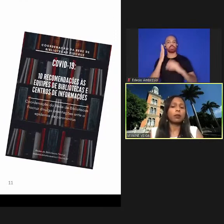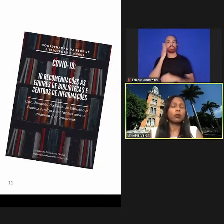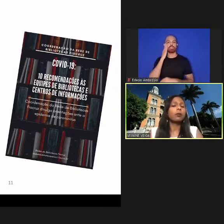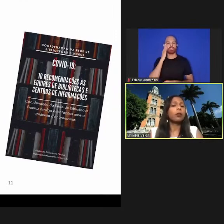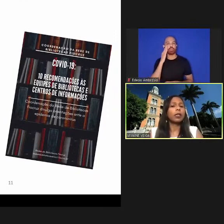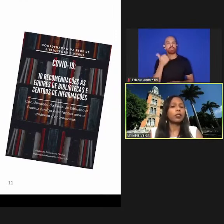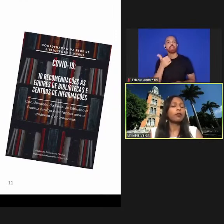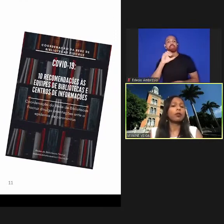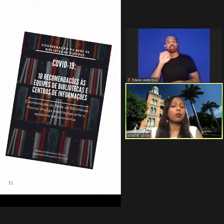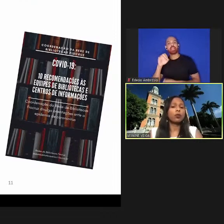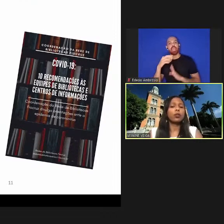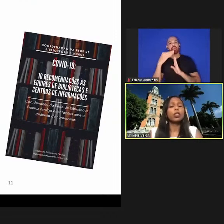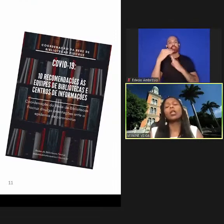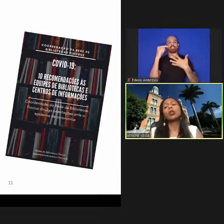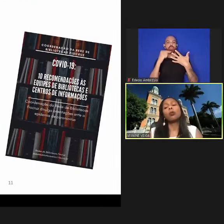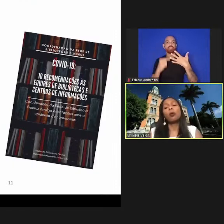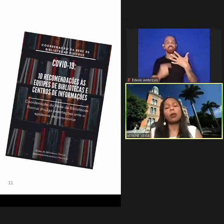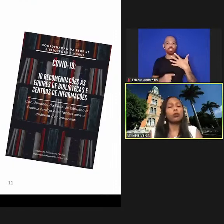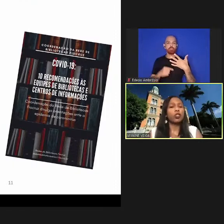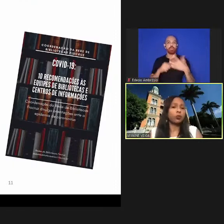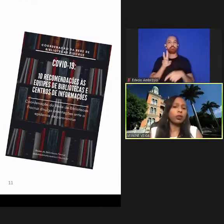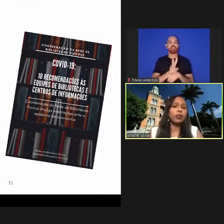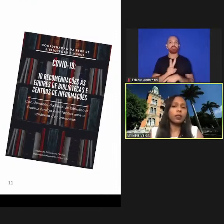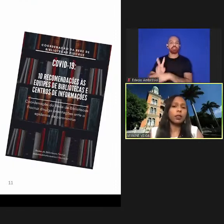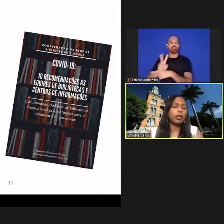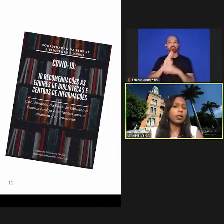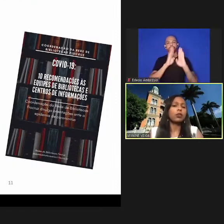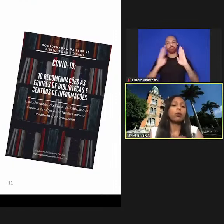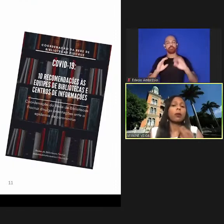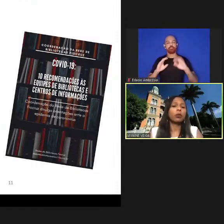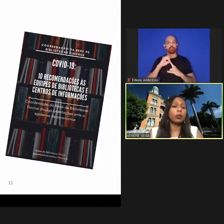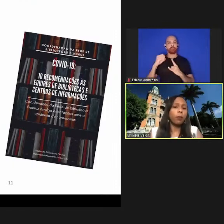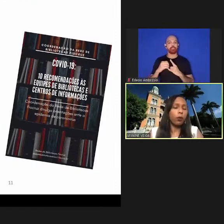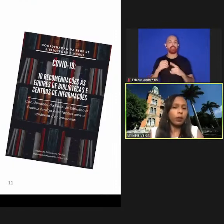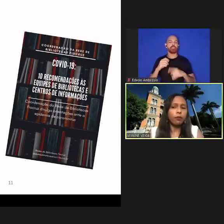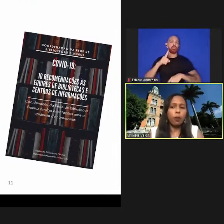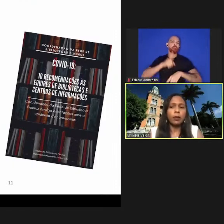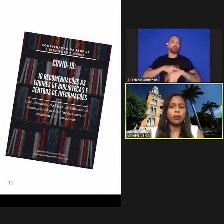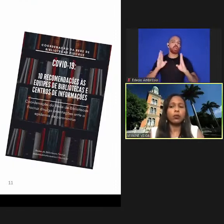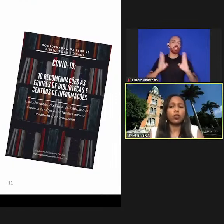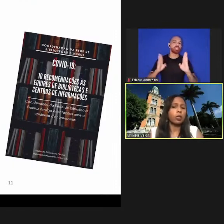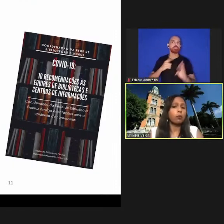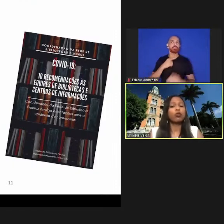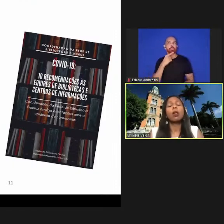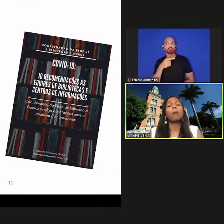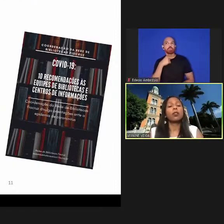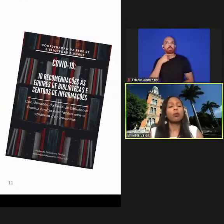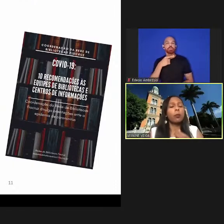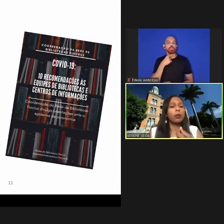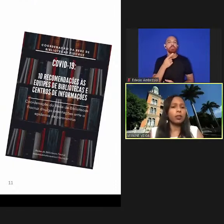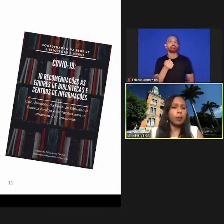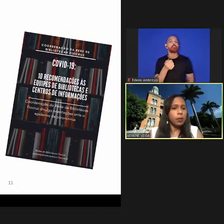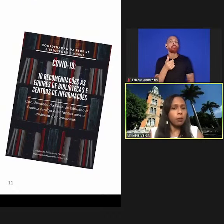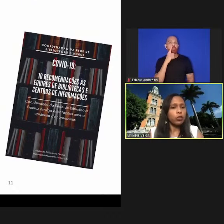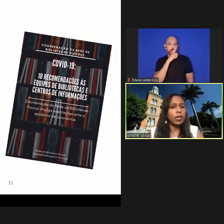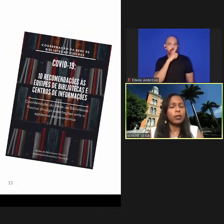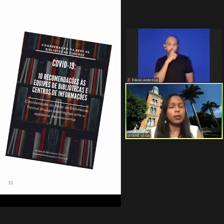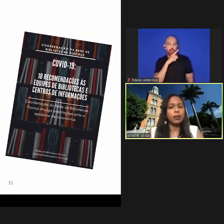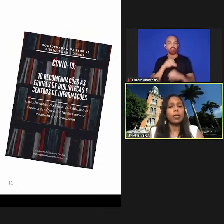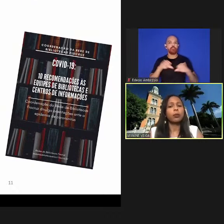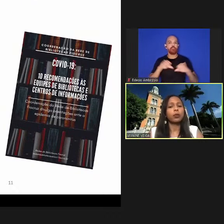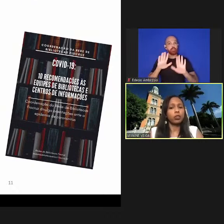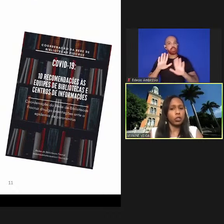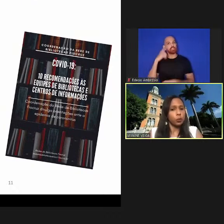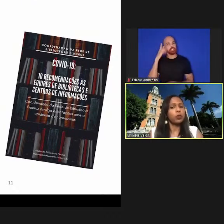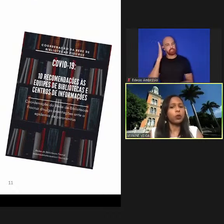a prevenção das bibliotecas da Fiocruz num momento de muita incerteza de um momento que pouca informação tínhamos mas num momento que sabíamos que era